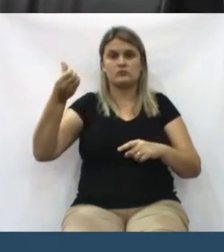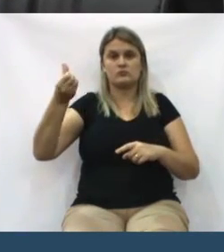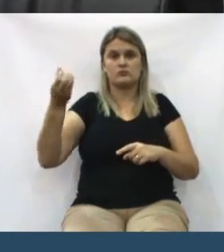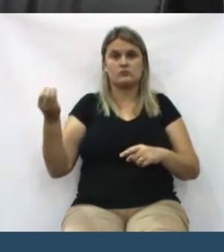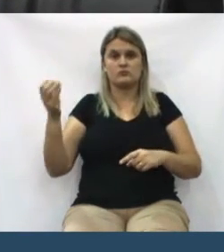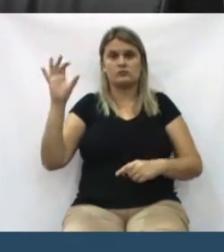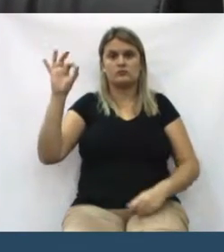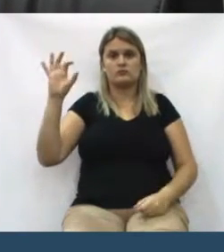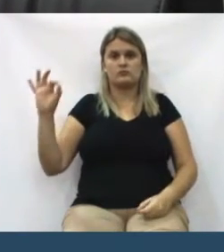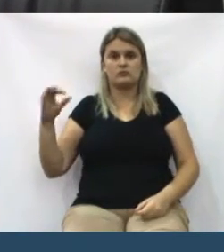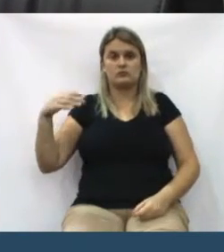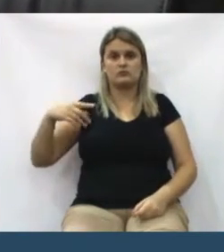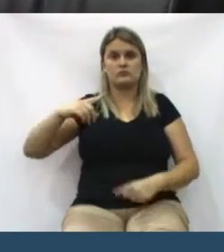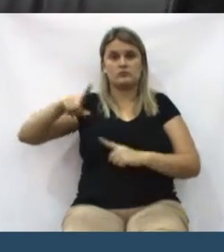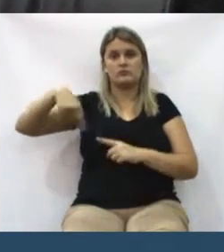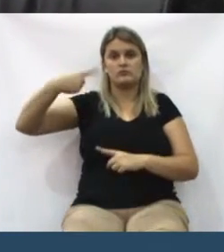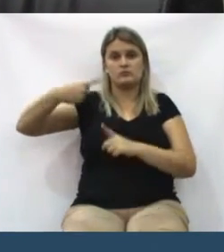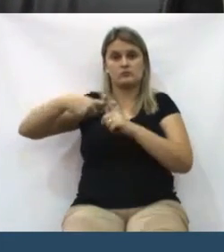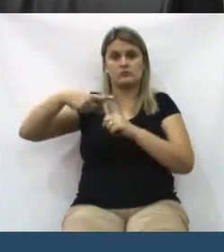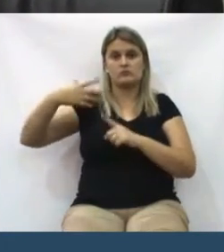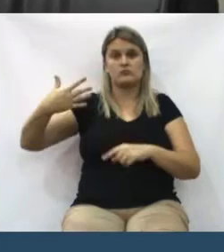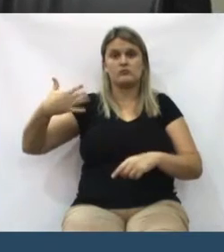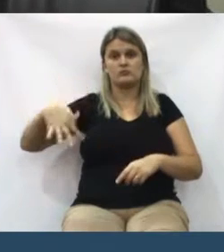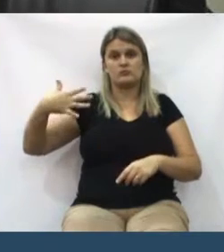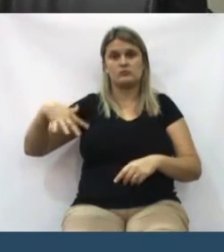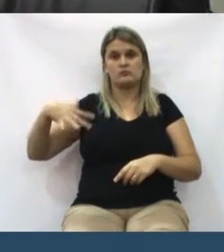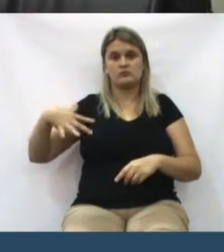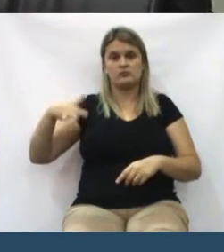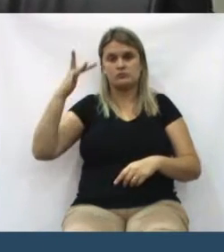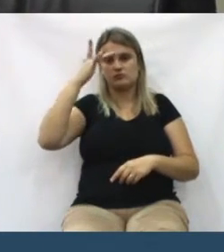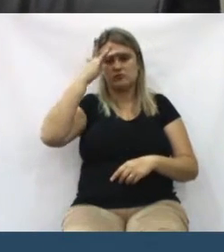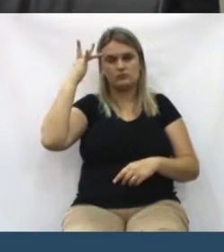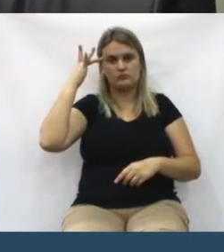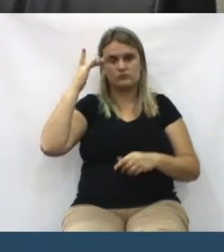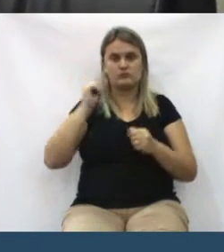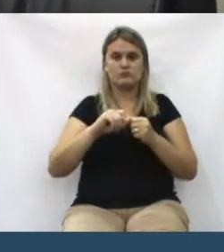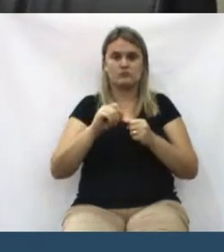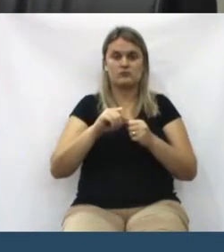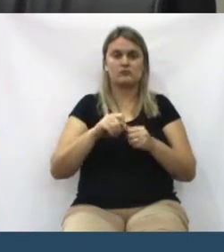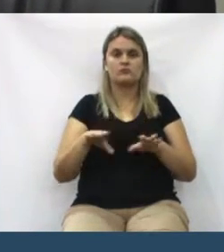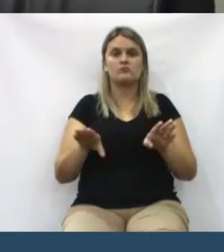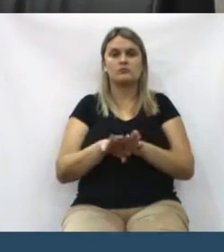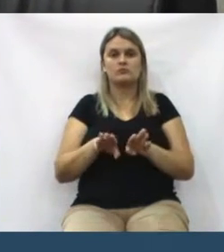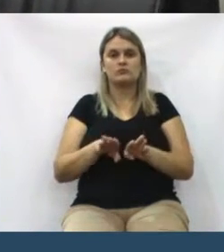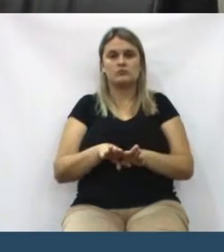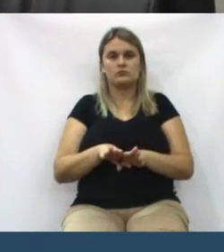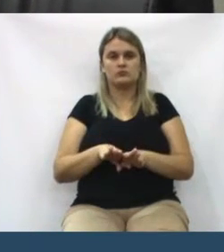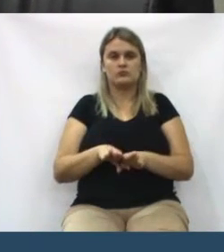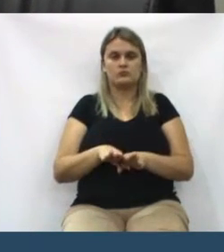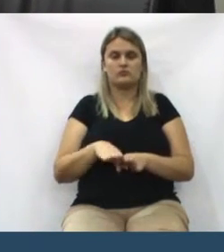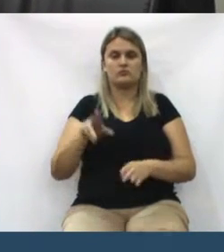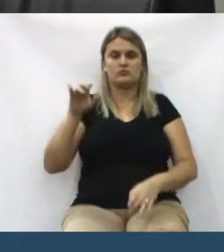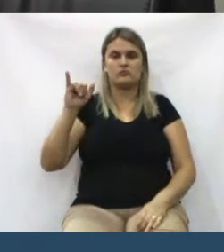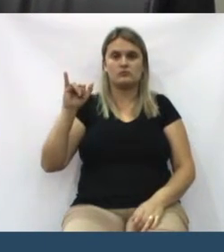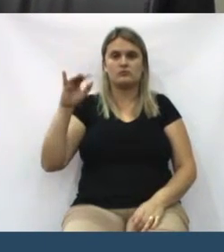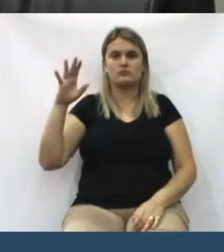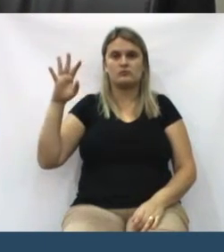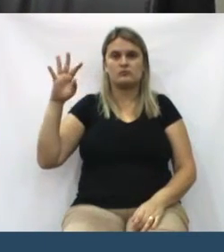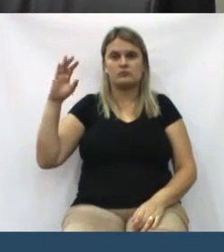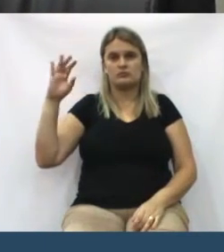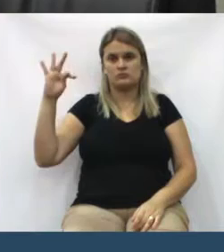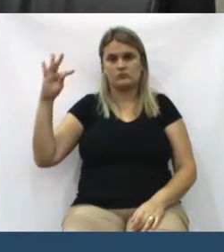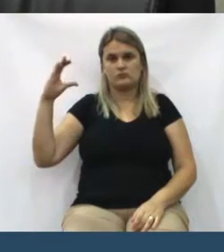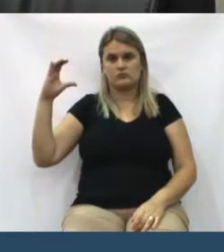o custo para o contribuinte. E, no caso do ITC-MED, é um imposto que não vem